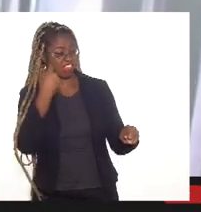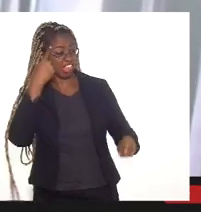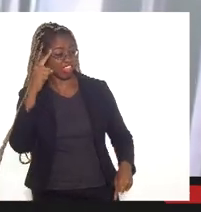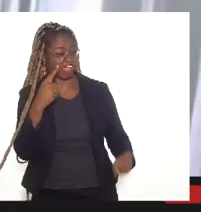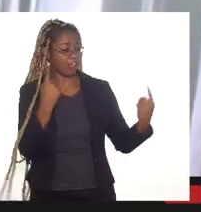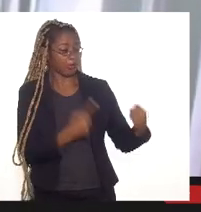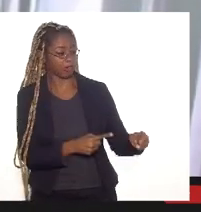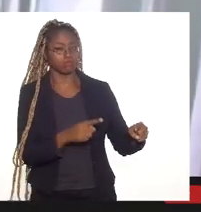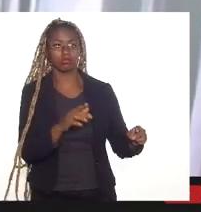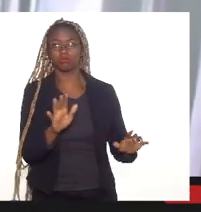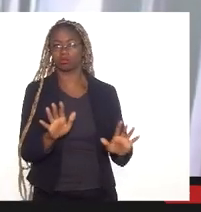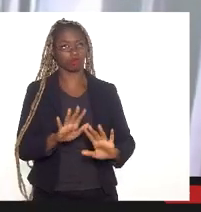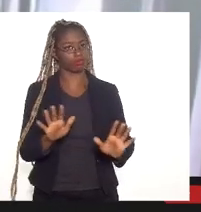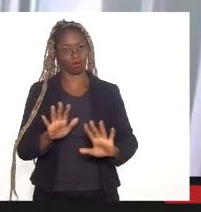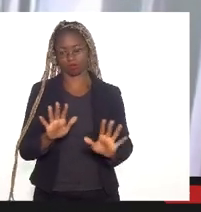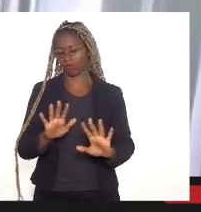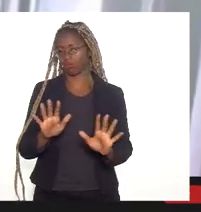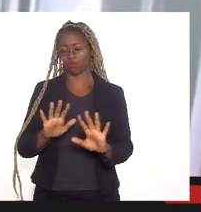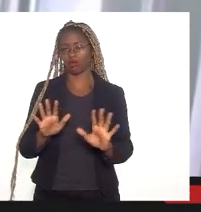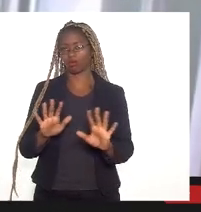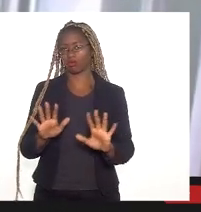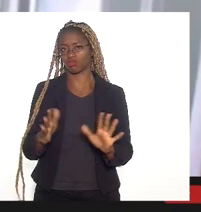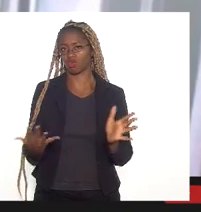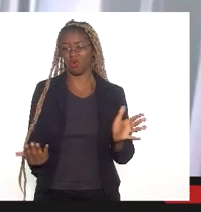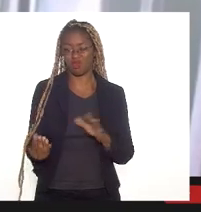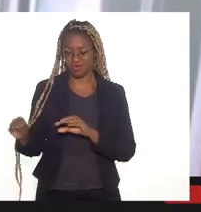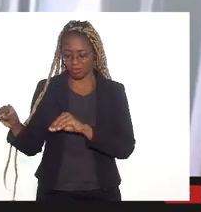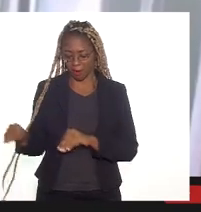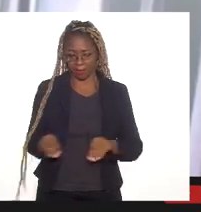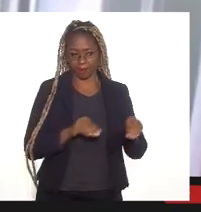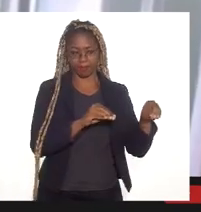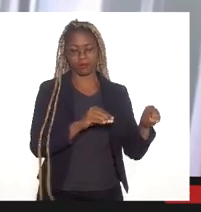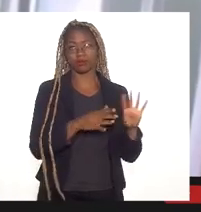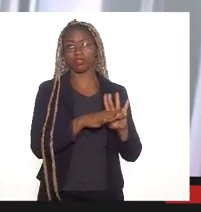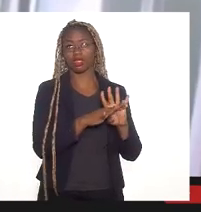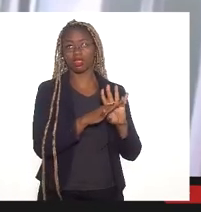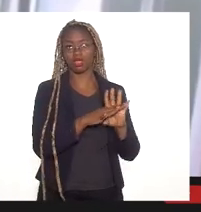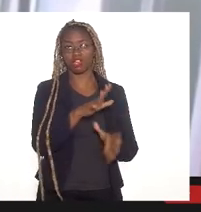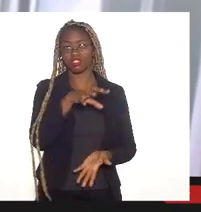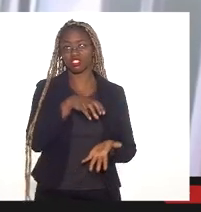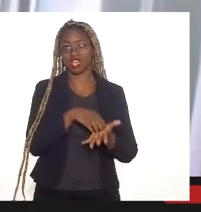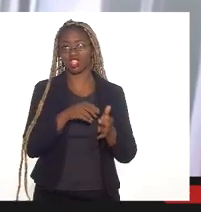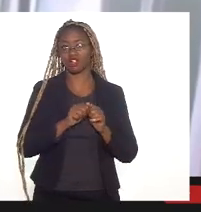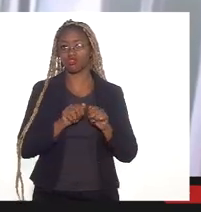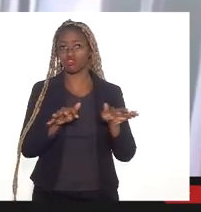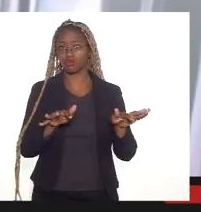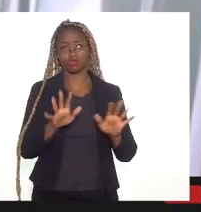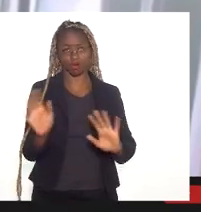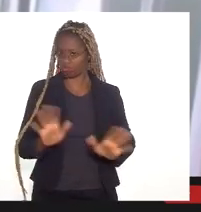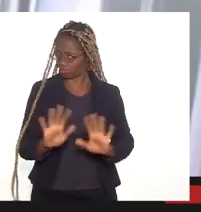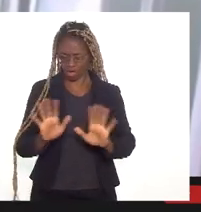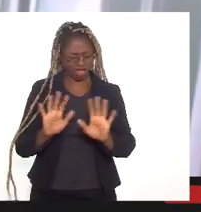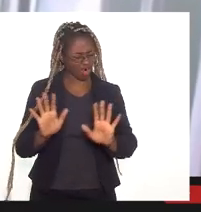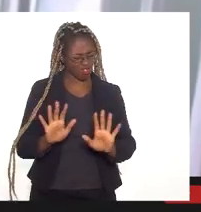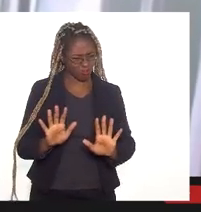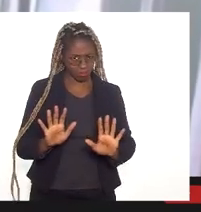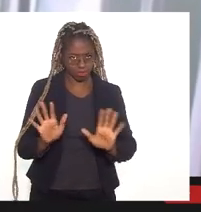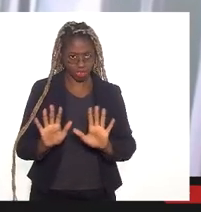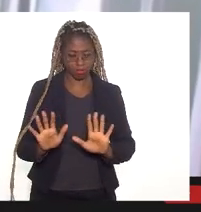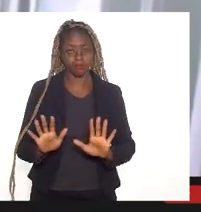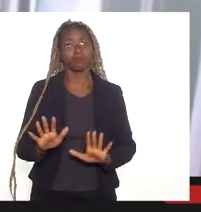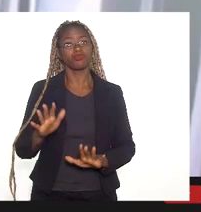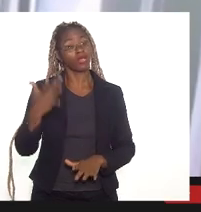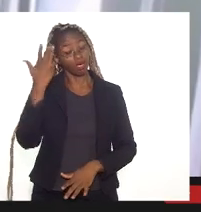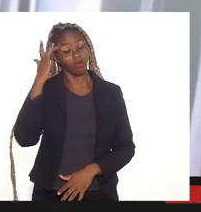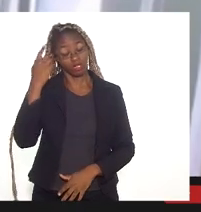de se implementar em Duque de Caxias uma central de abastecimentos. Ao contrário, acho que essa ideia pode